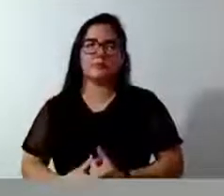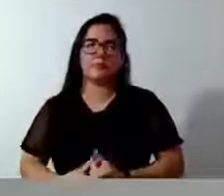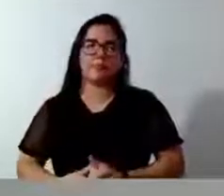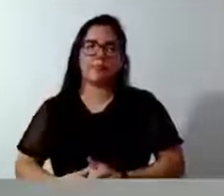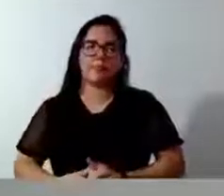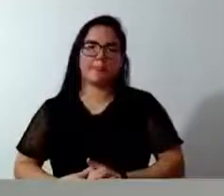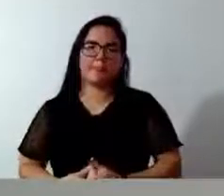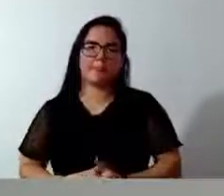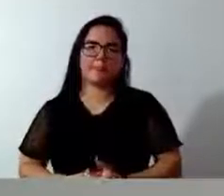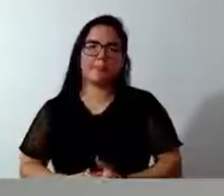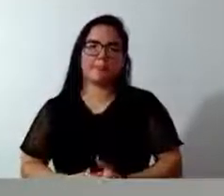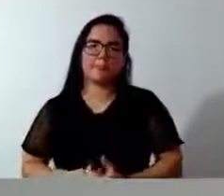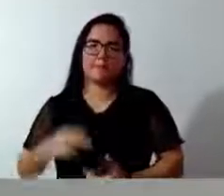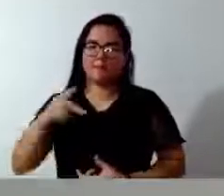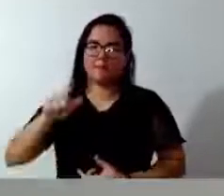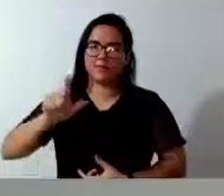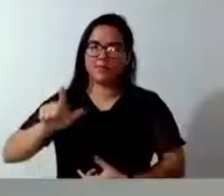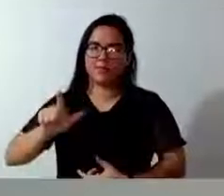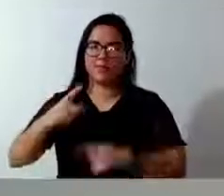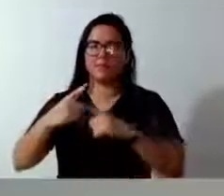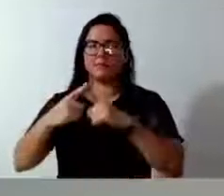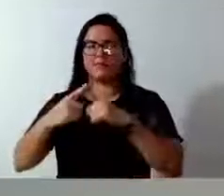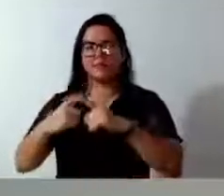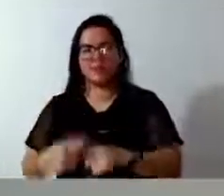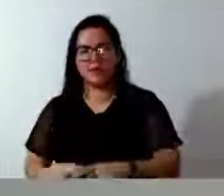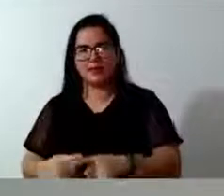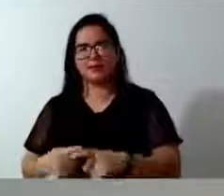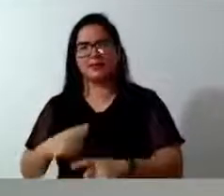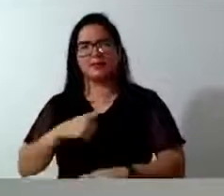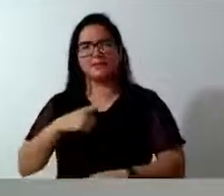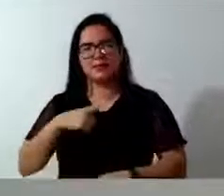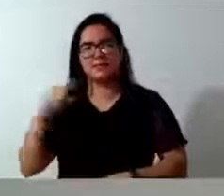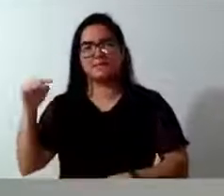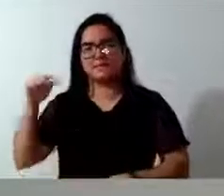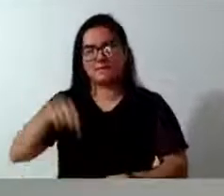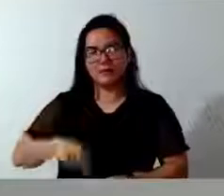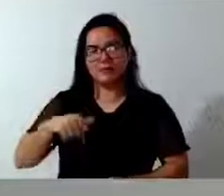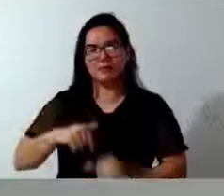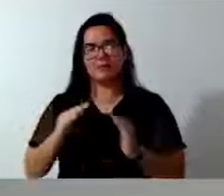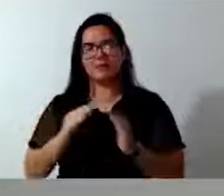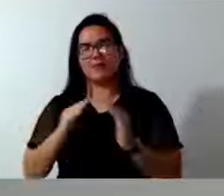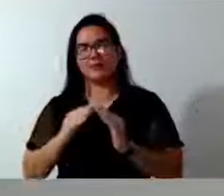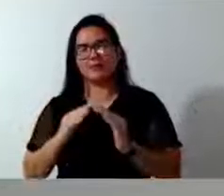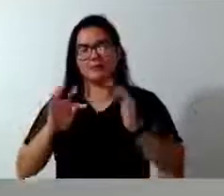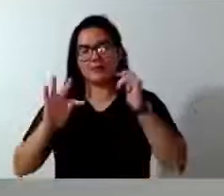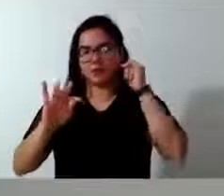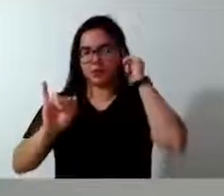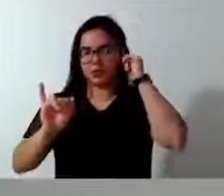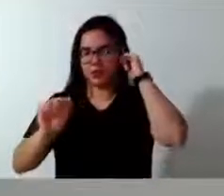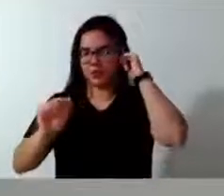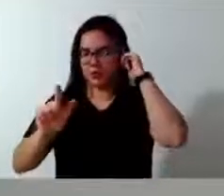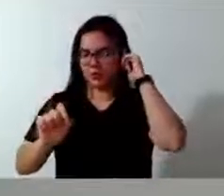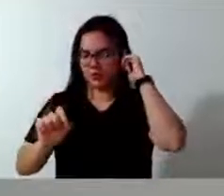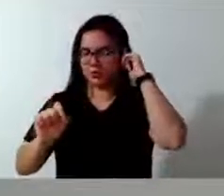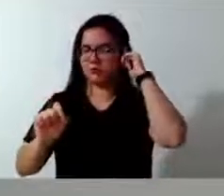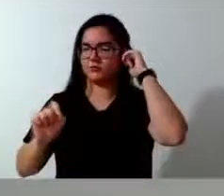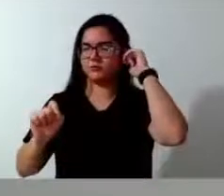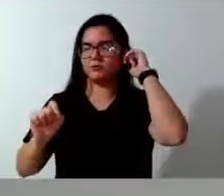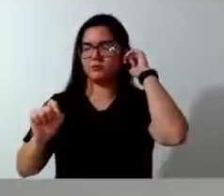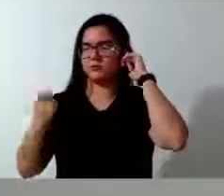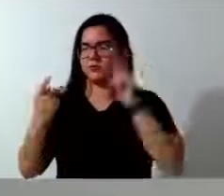PL das Batalhas venha para essa casa. O Tiago me procurou nesta semana.